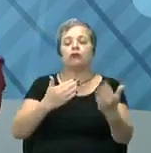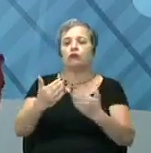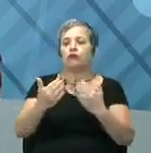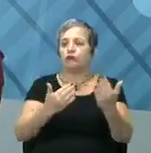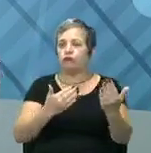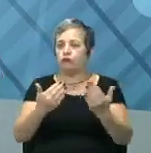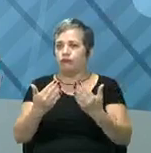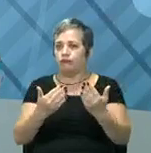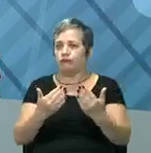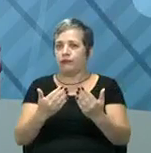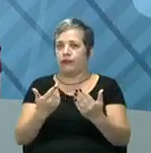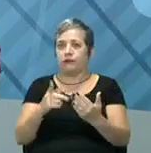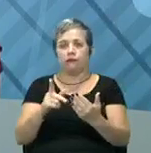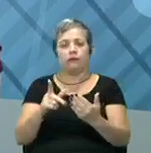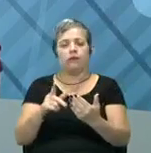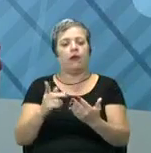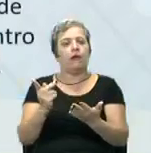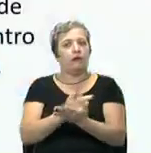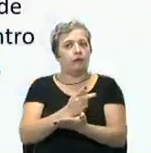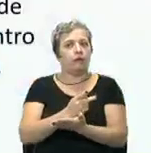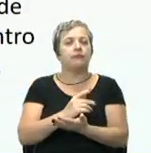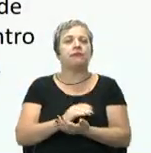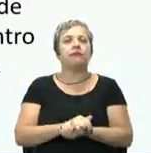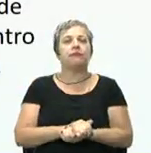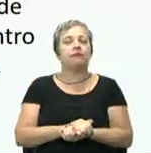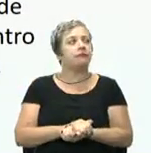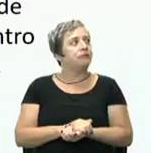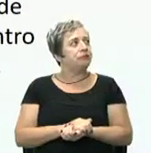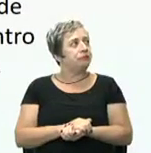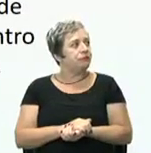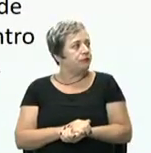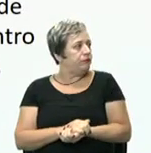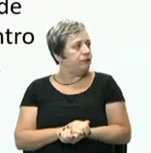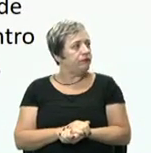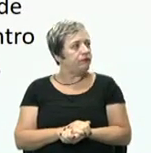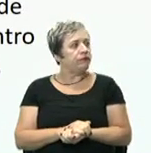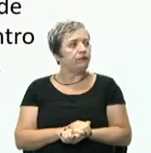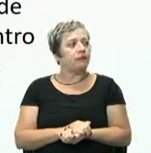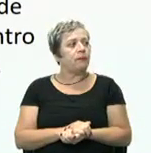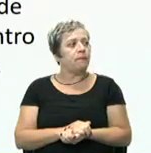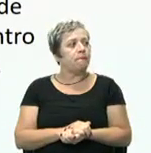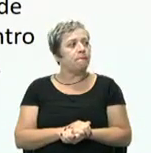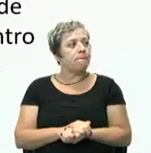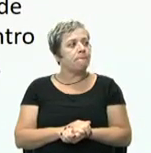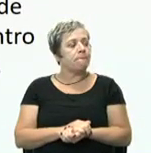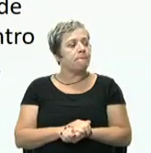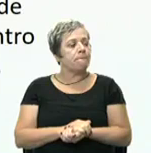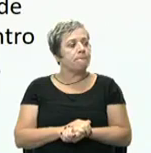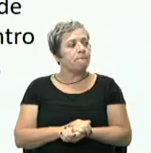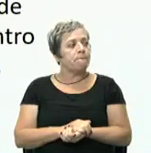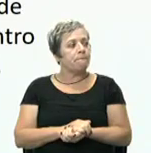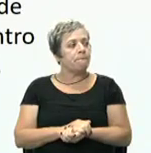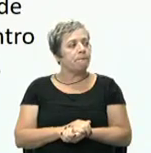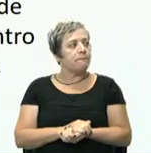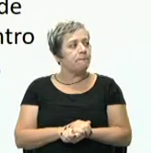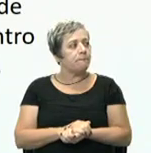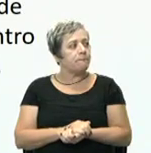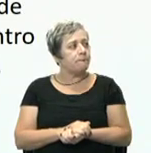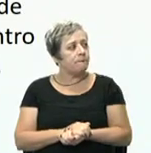pontos para não ter erro, ok? Quando pensamos nas disfunções da